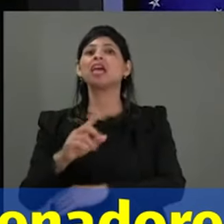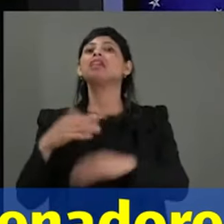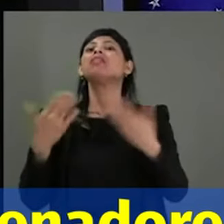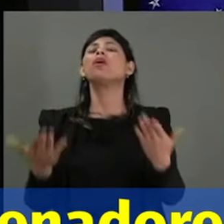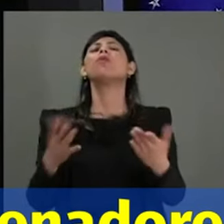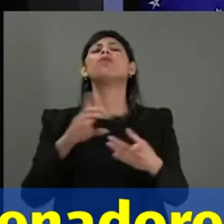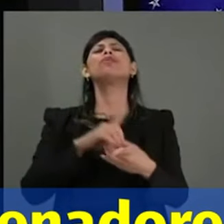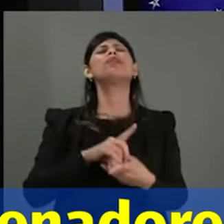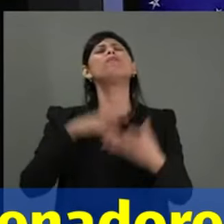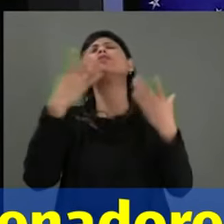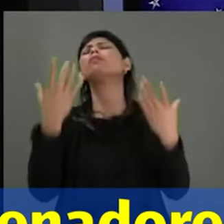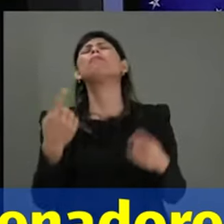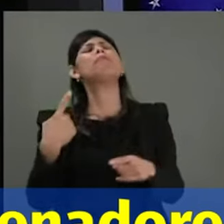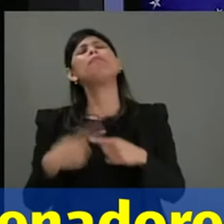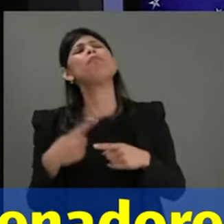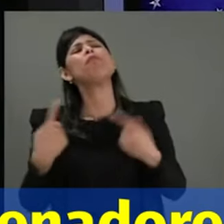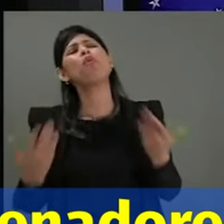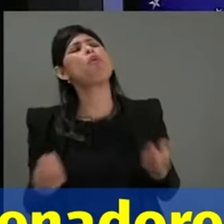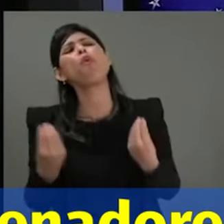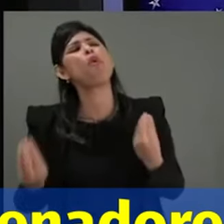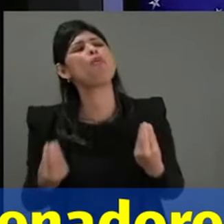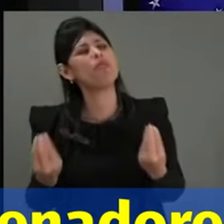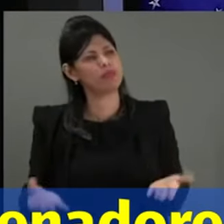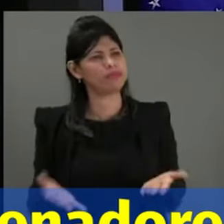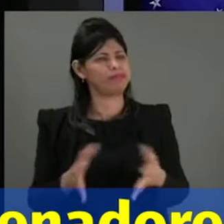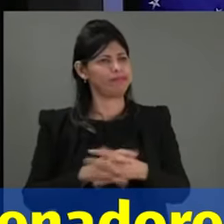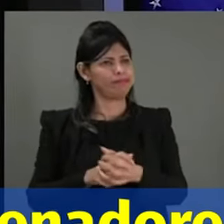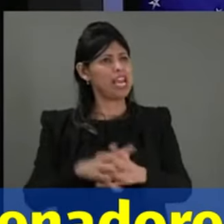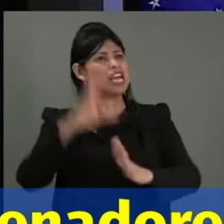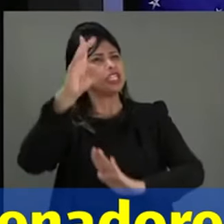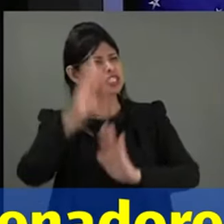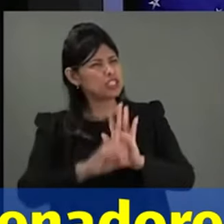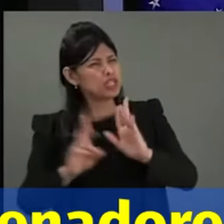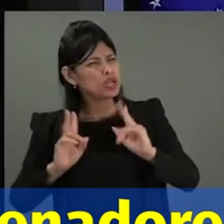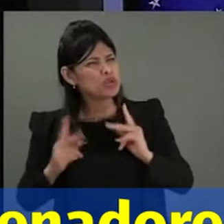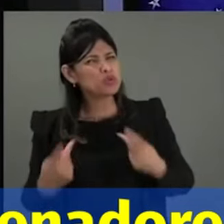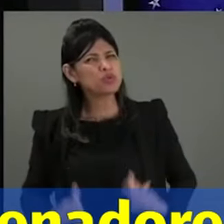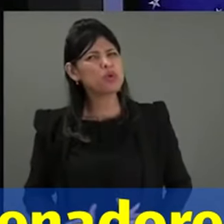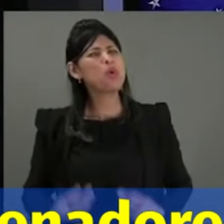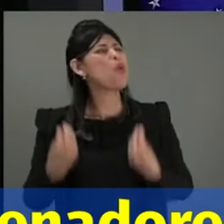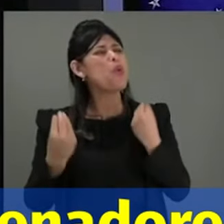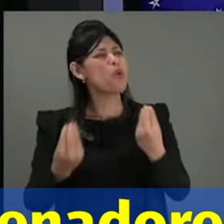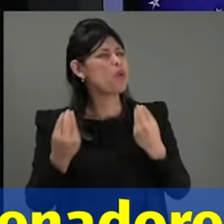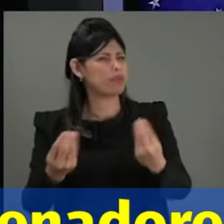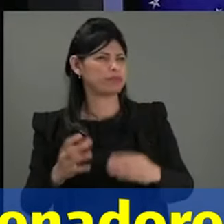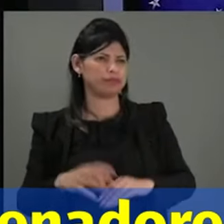quem, cara pálida? Direitos humanos para quem?